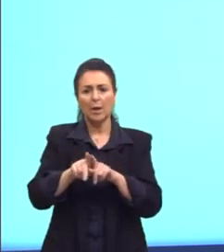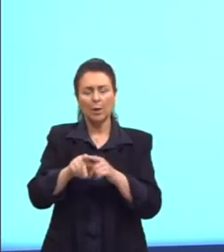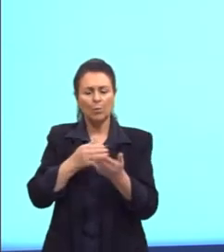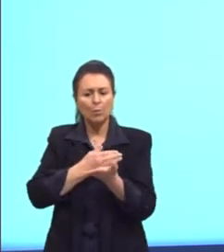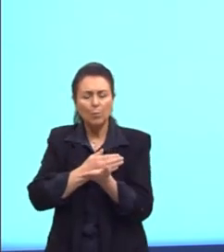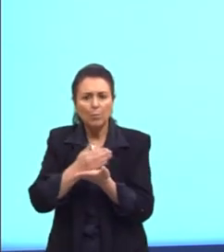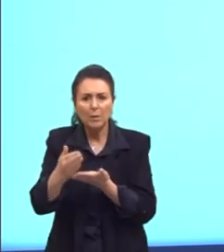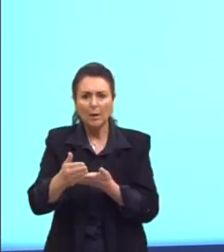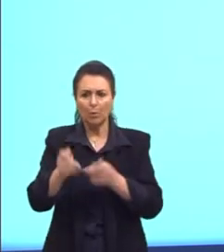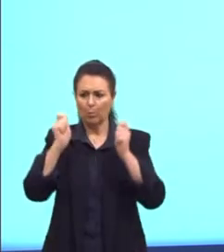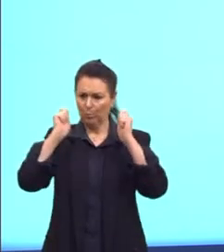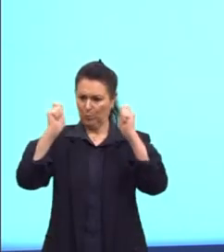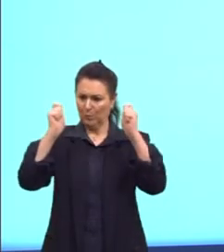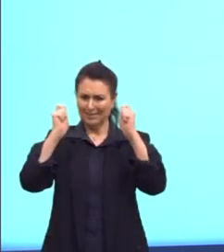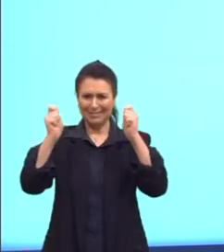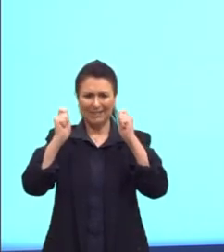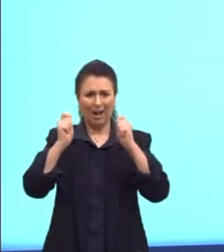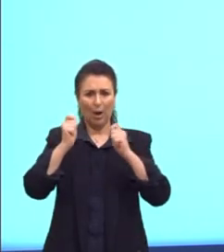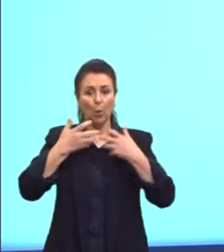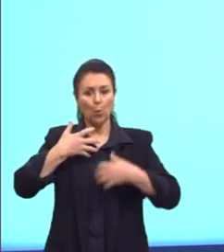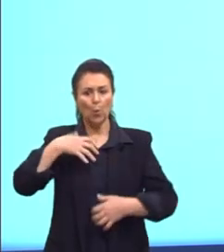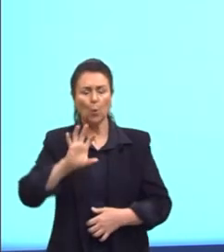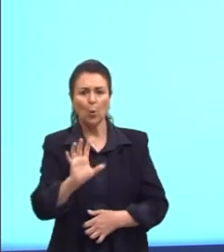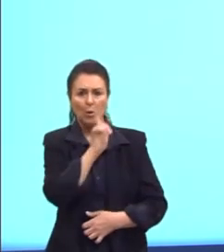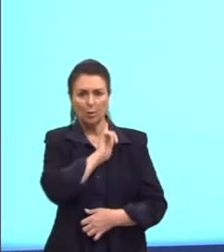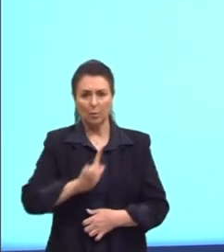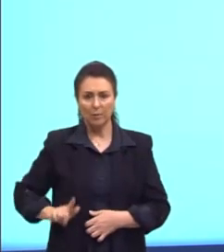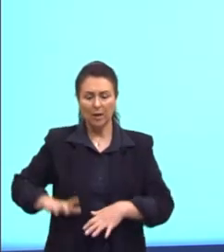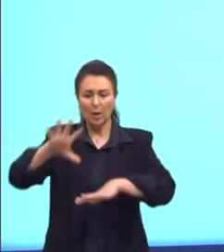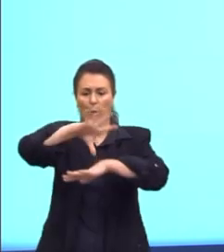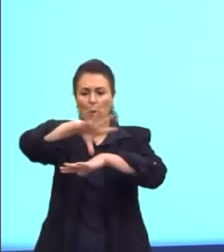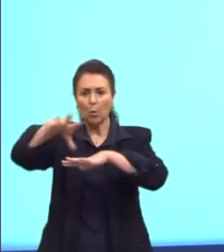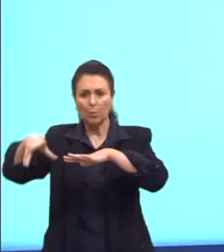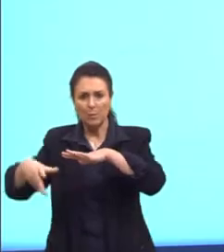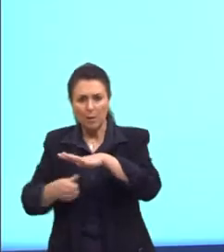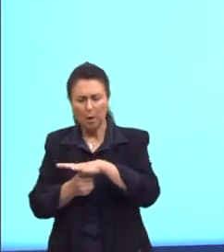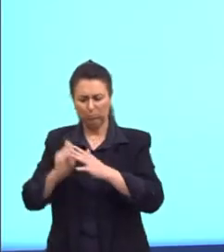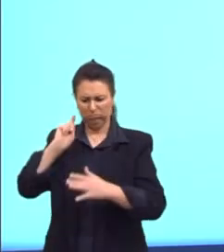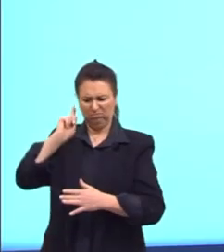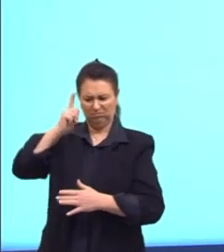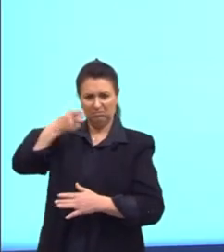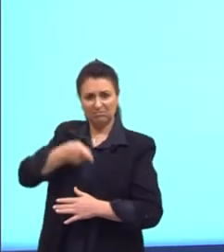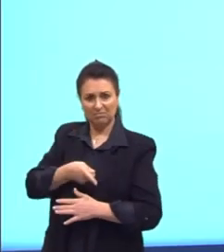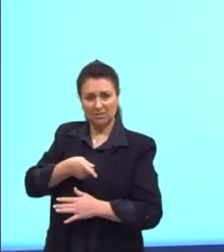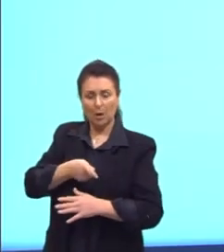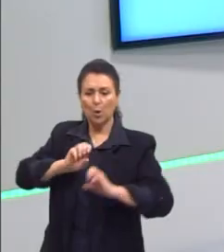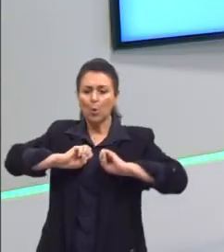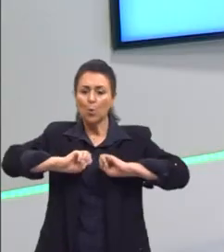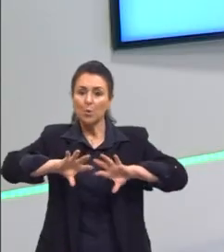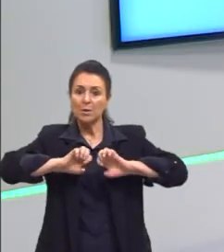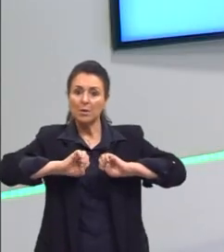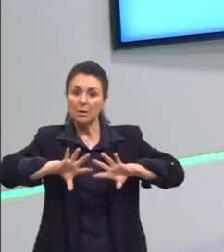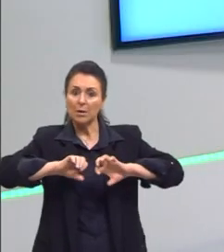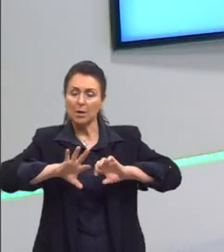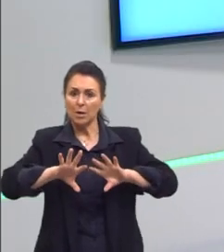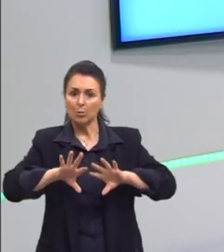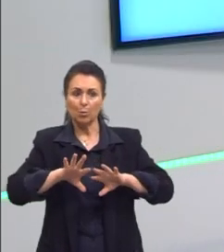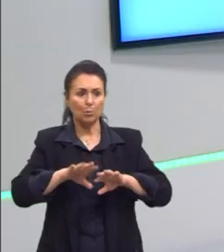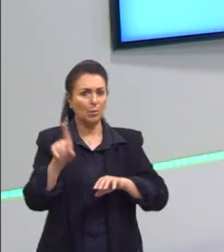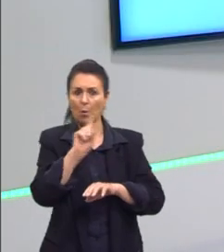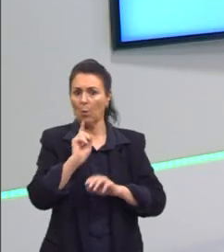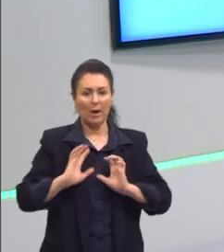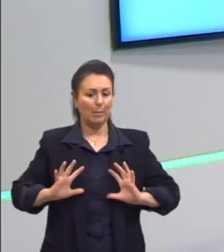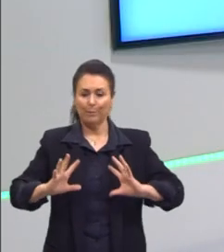governo, o autoritarismo, a corrupção das eleições, o fato de que o ensino, na época, não era para